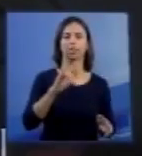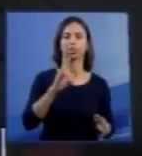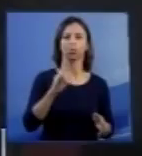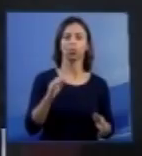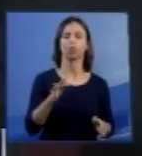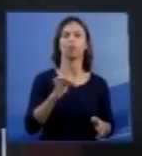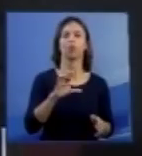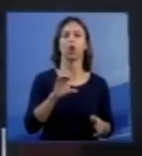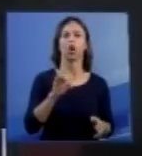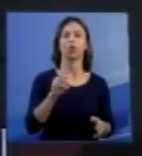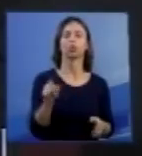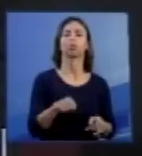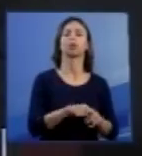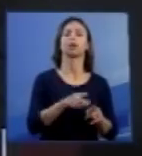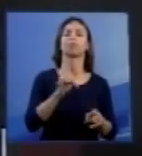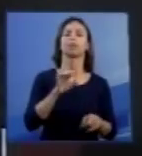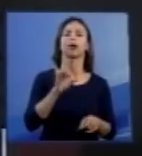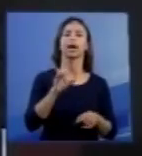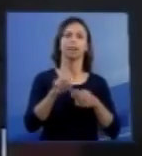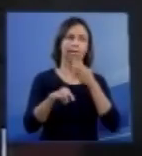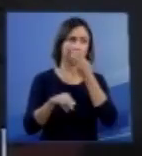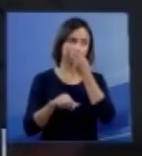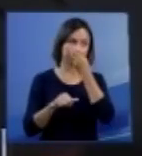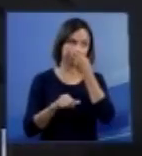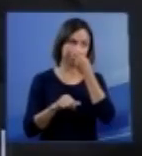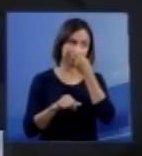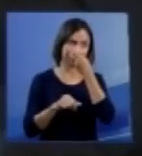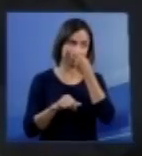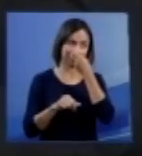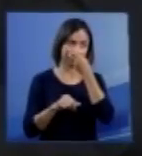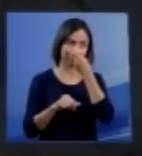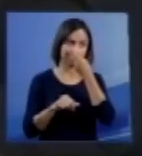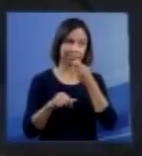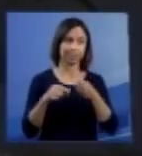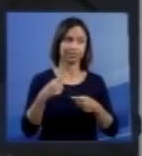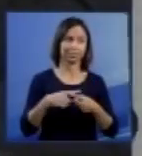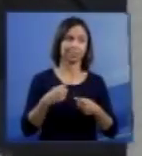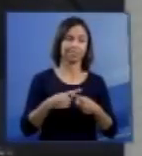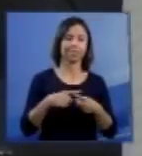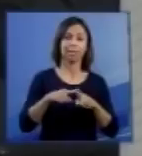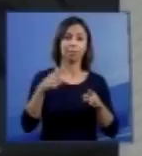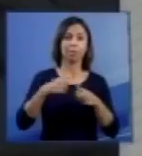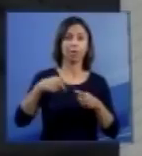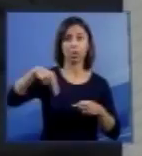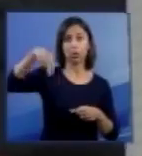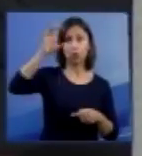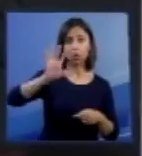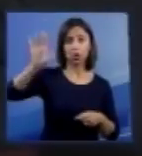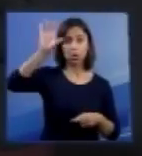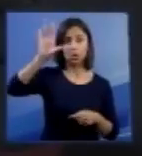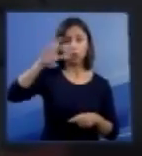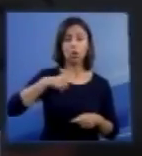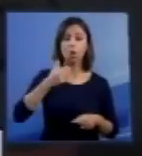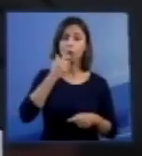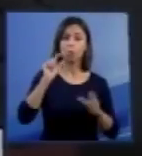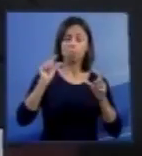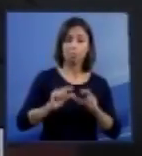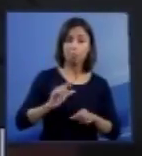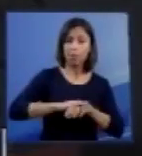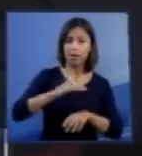pessoal do Nordeste, que come menos farinha, está recebendo menos ácido fólico. Então, ele já está verificando que